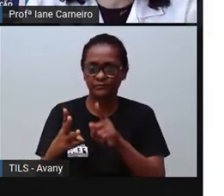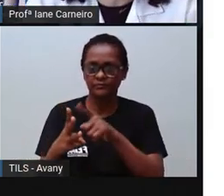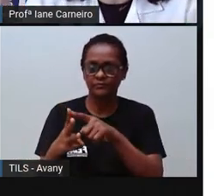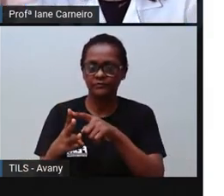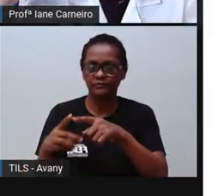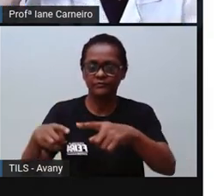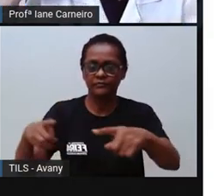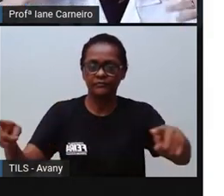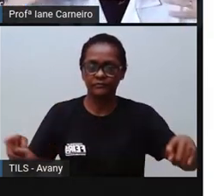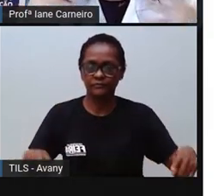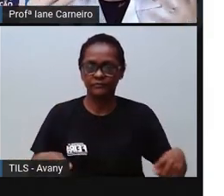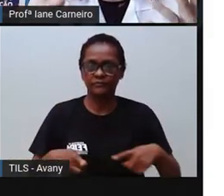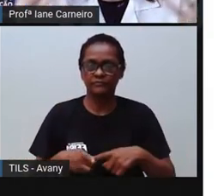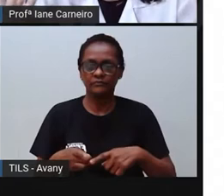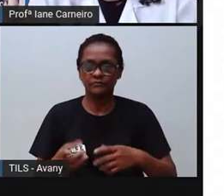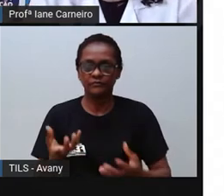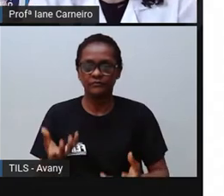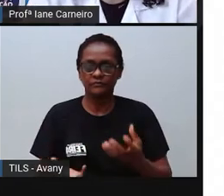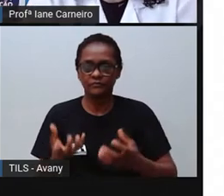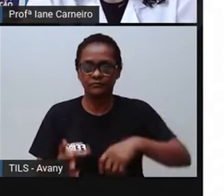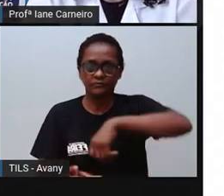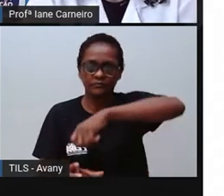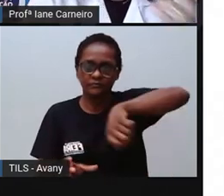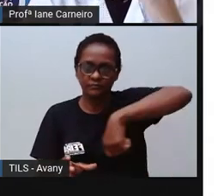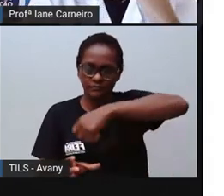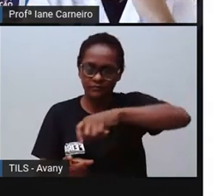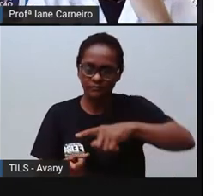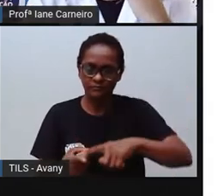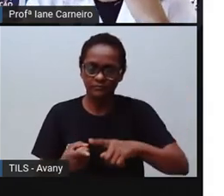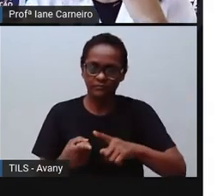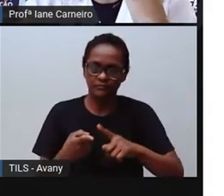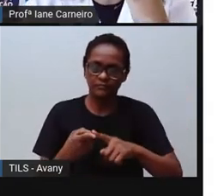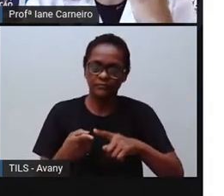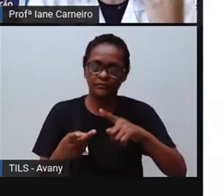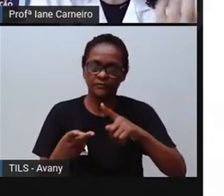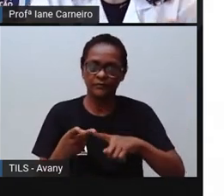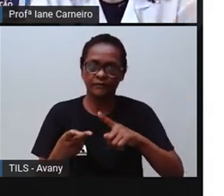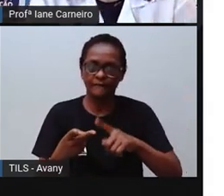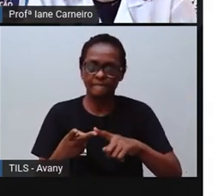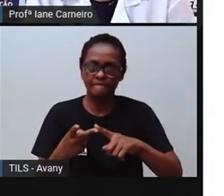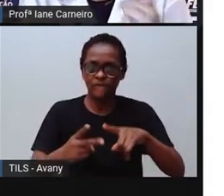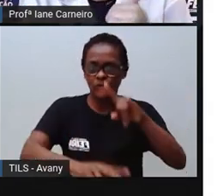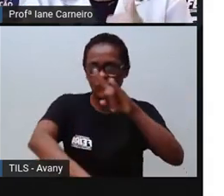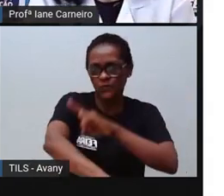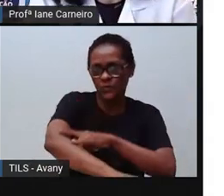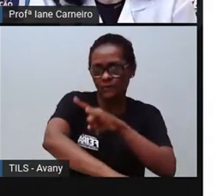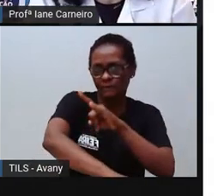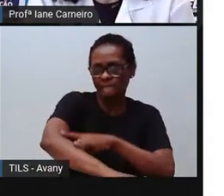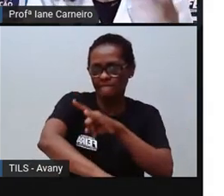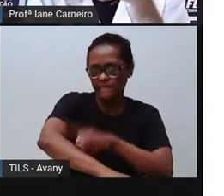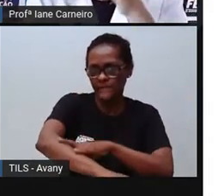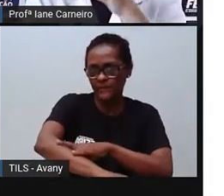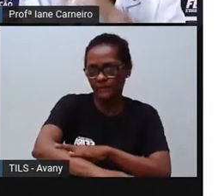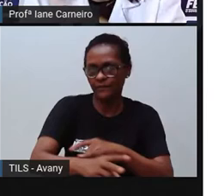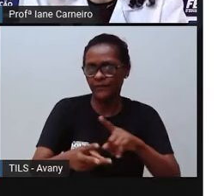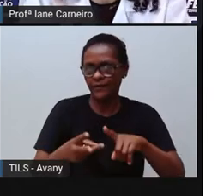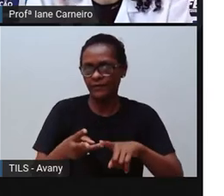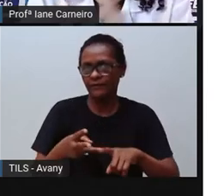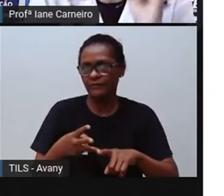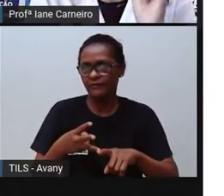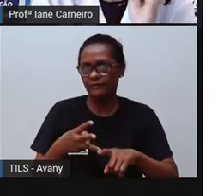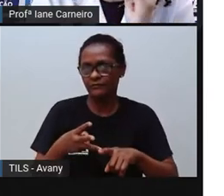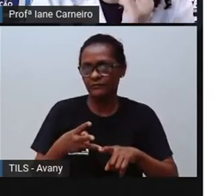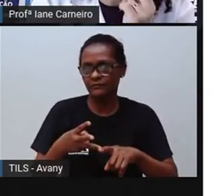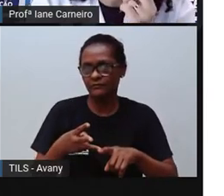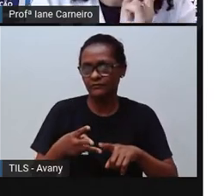os cuidados pra que ela não tenha, ofereça perigos. Então, o que é, onde é mais perigoso é na cozinha e depois, o segundo